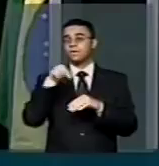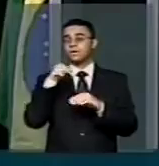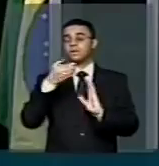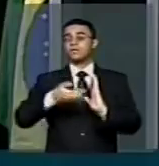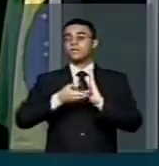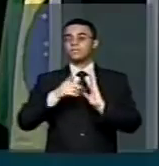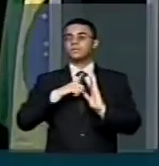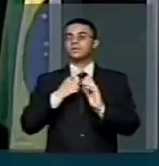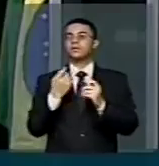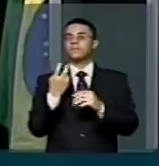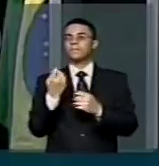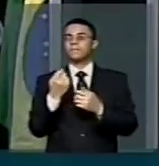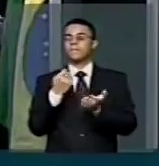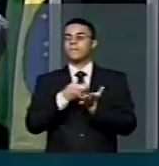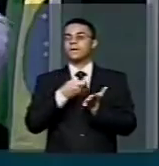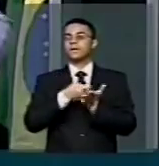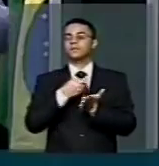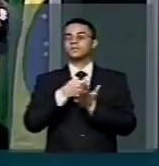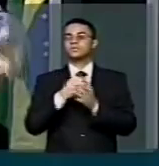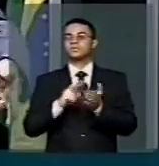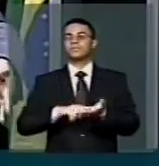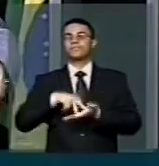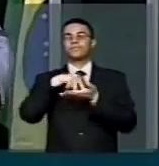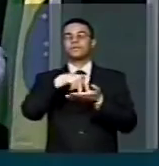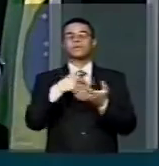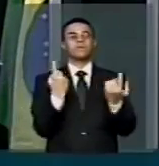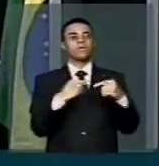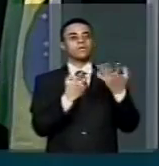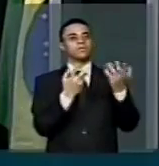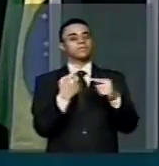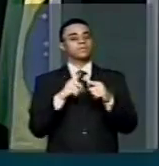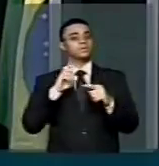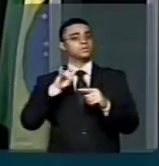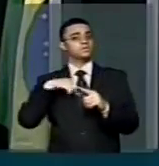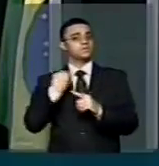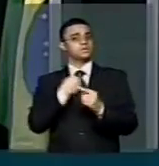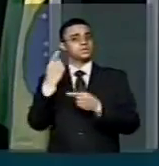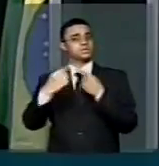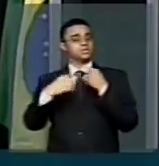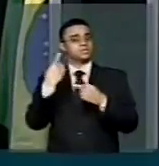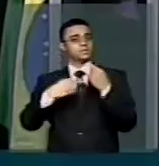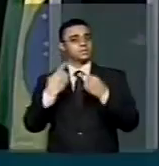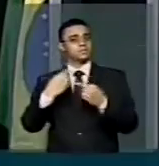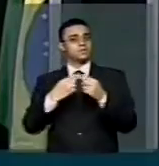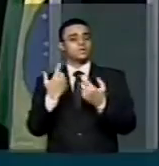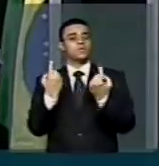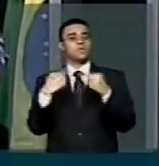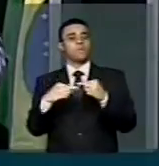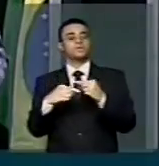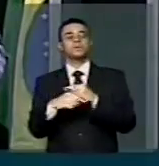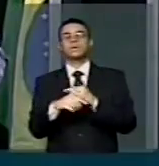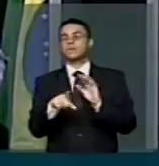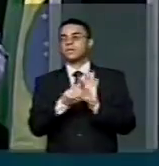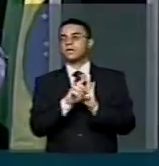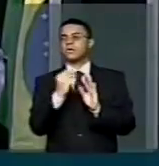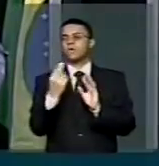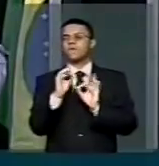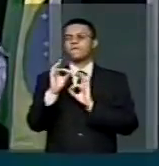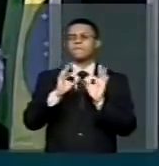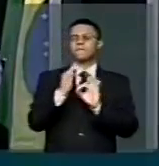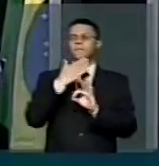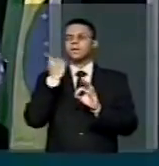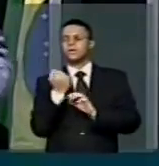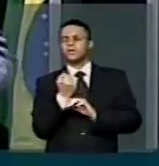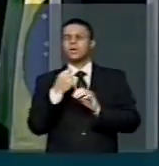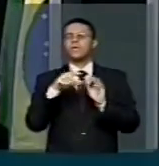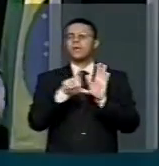levantar contra isso. Uma coisa é debatermos sobre a forma de lei, uma modernização, um aprimoramento da lei 8666,